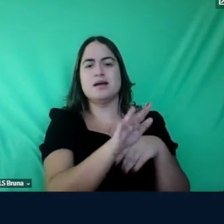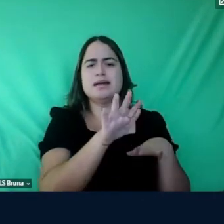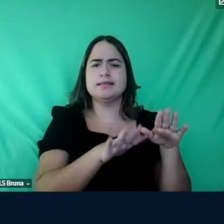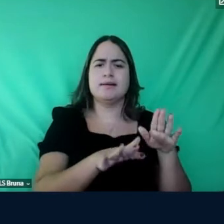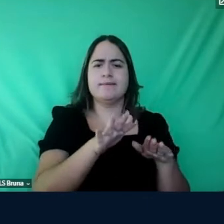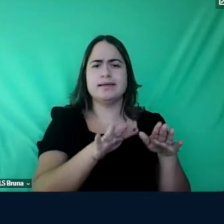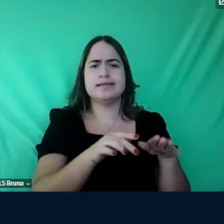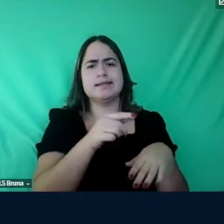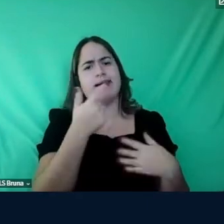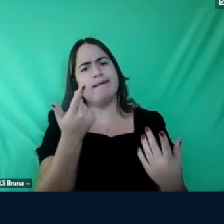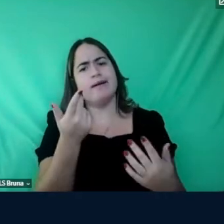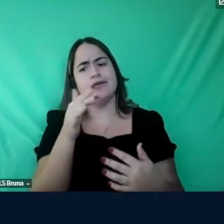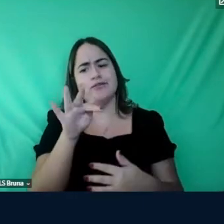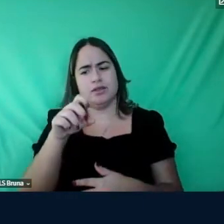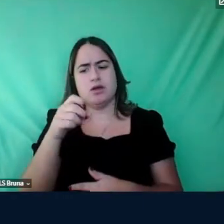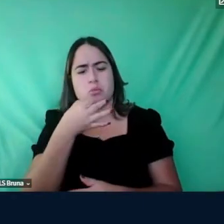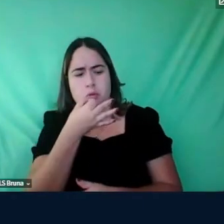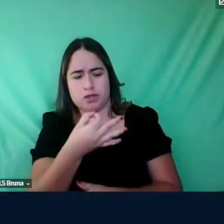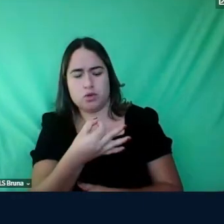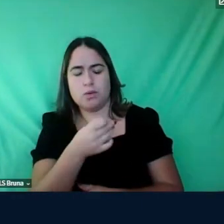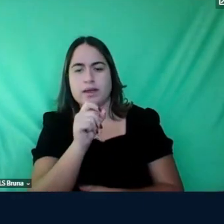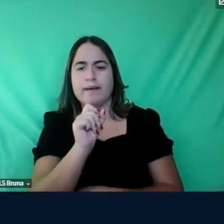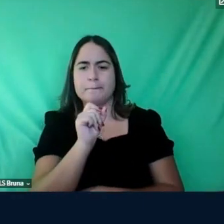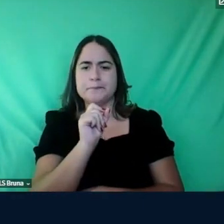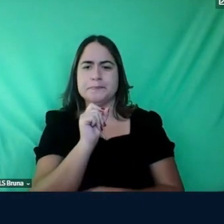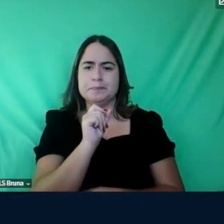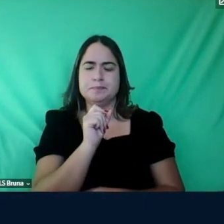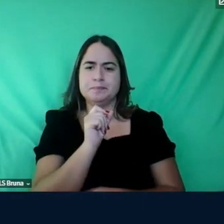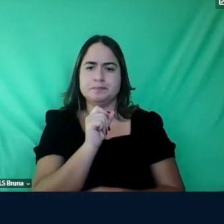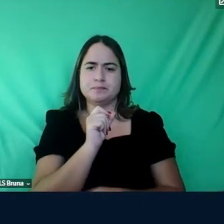Fidel tocou e é